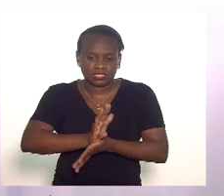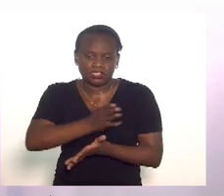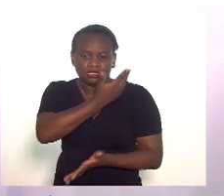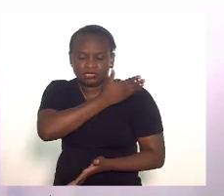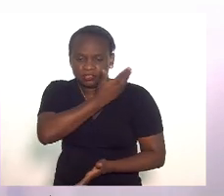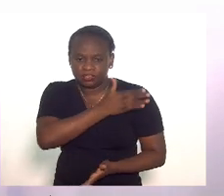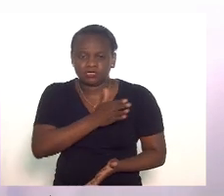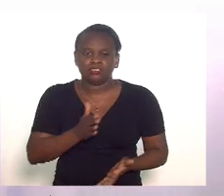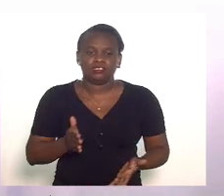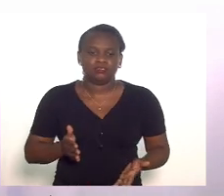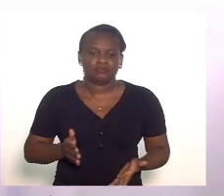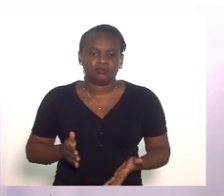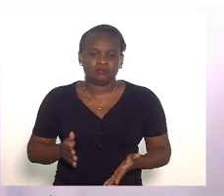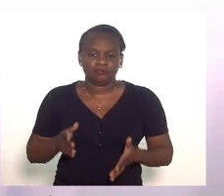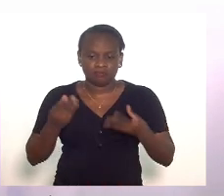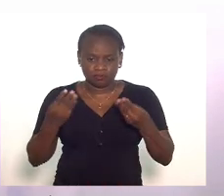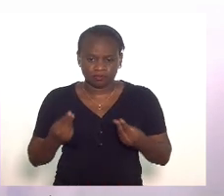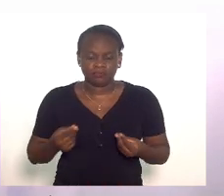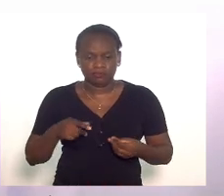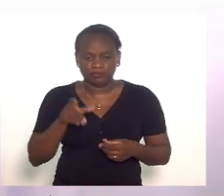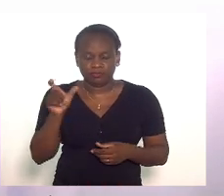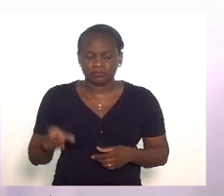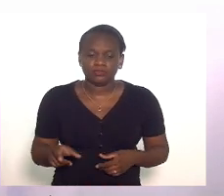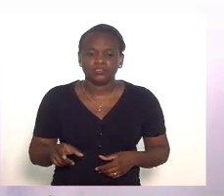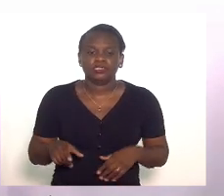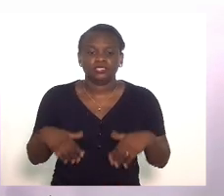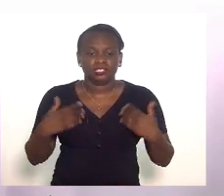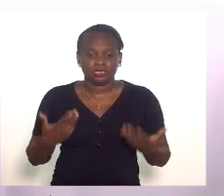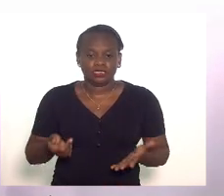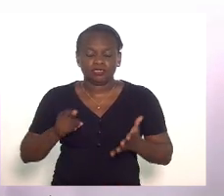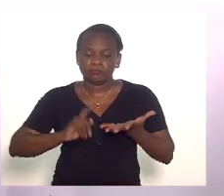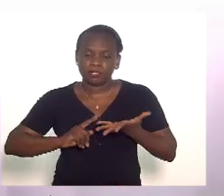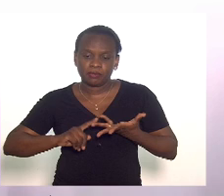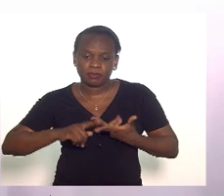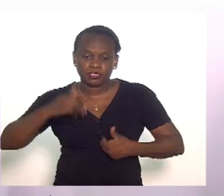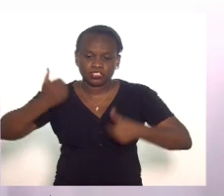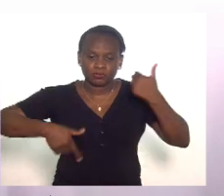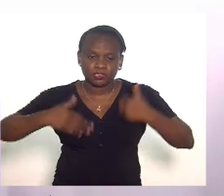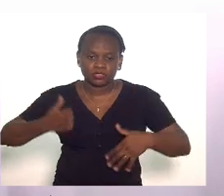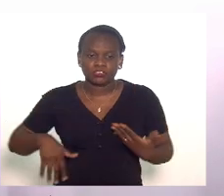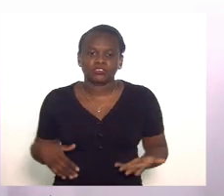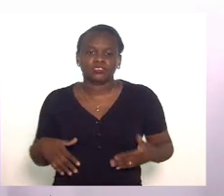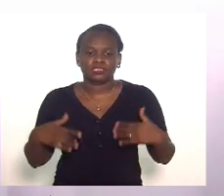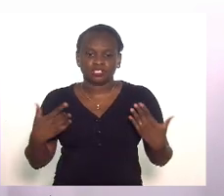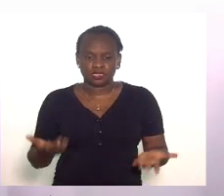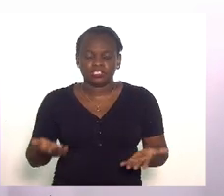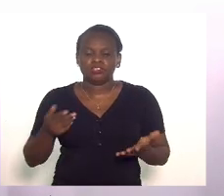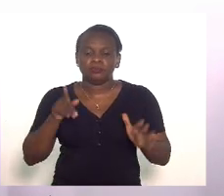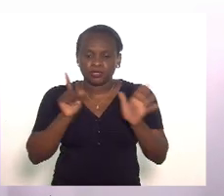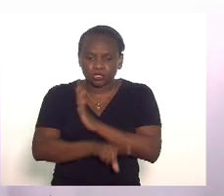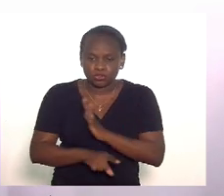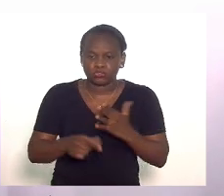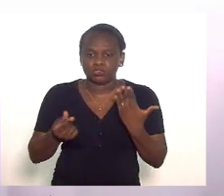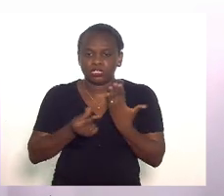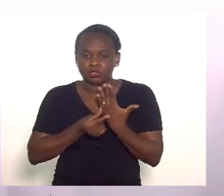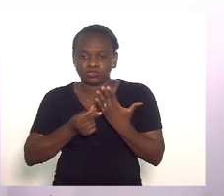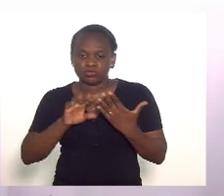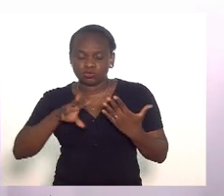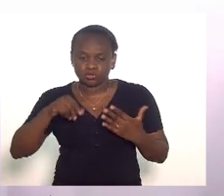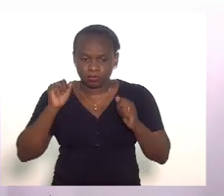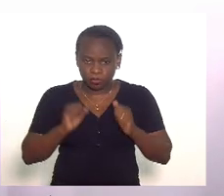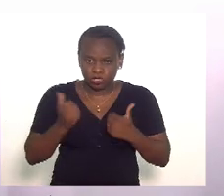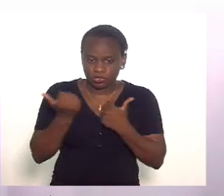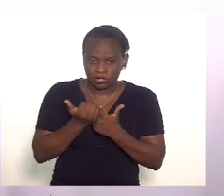preconceito diante desse fato então feitas essas considerações e dá água aos autores se permitem a